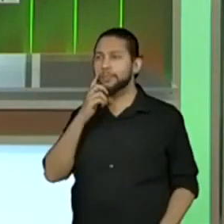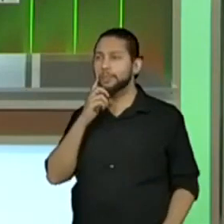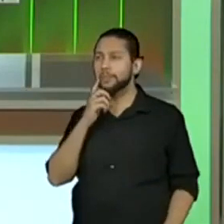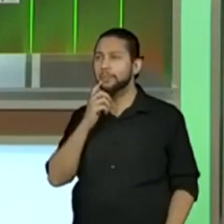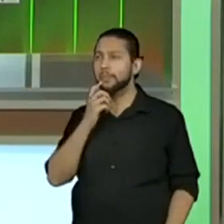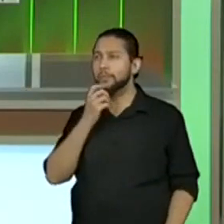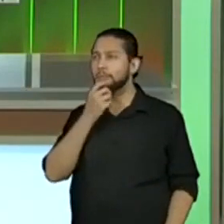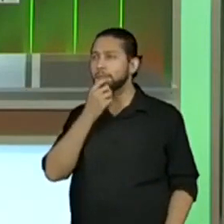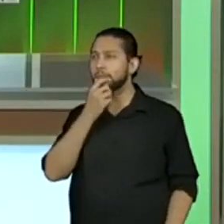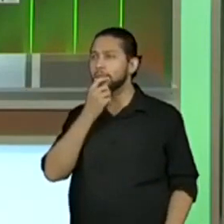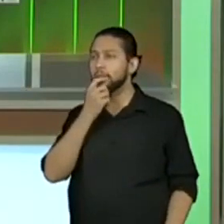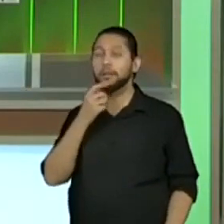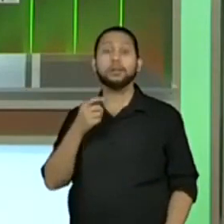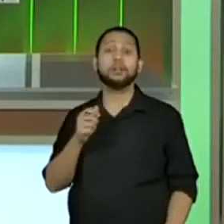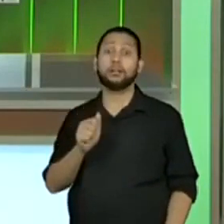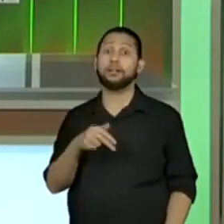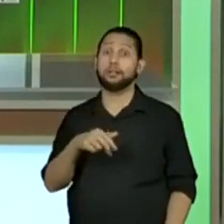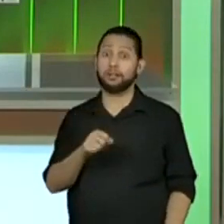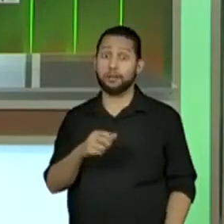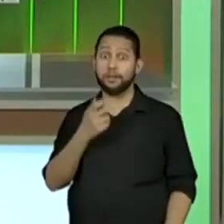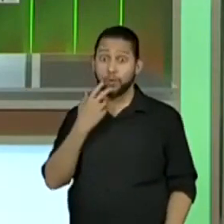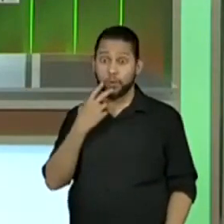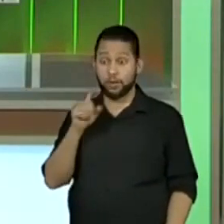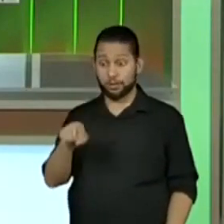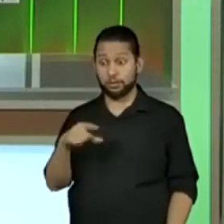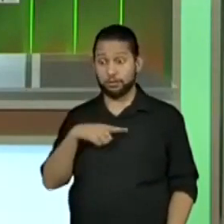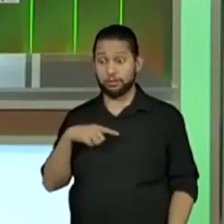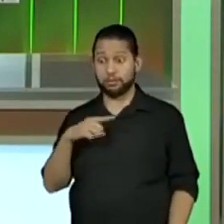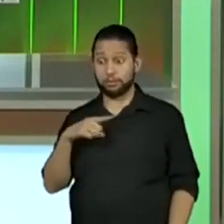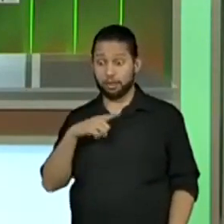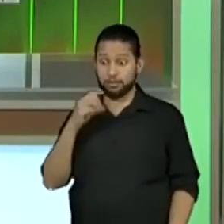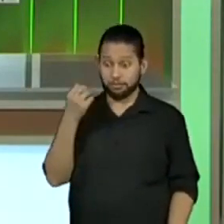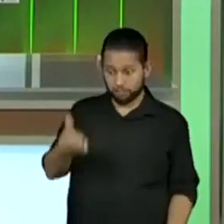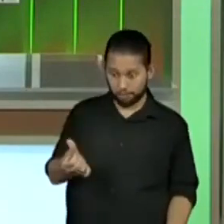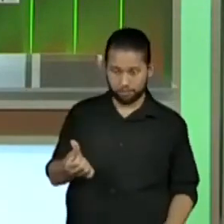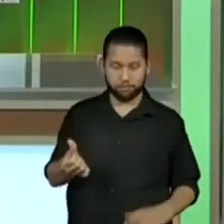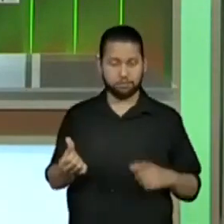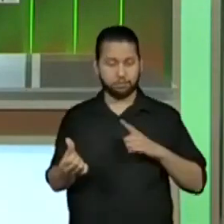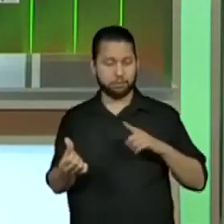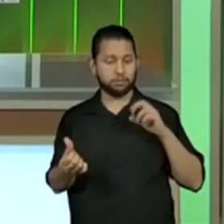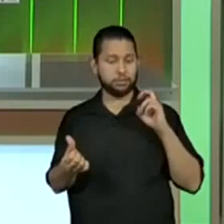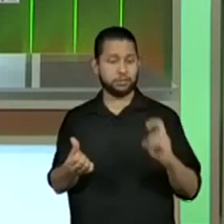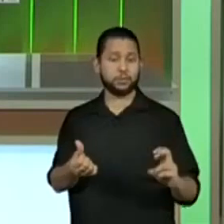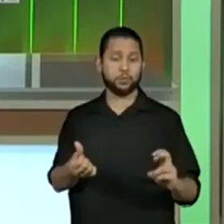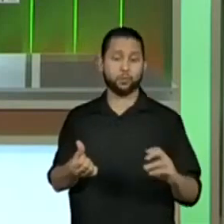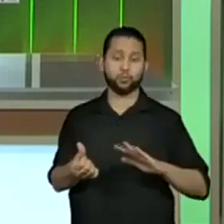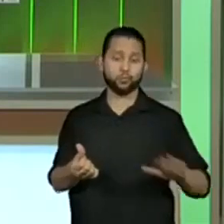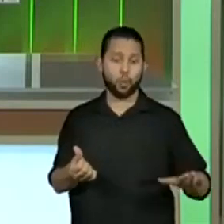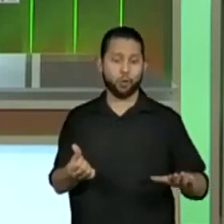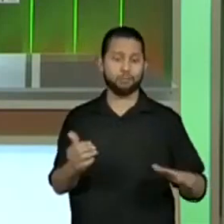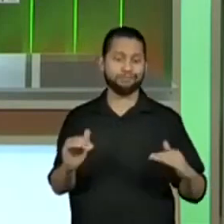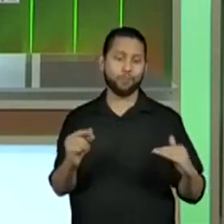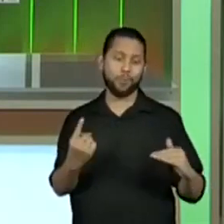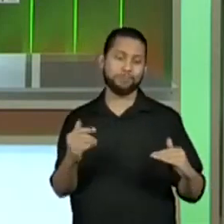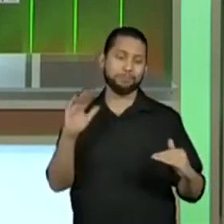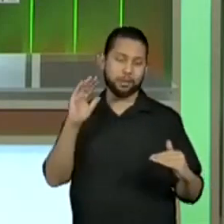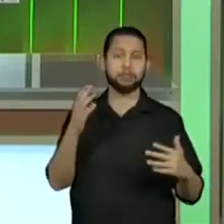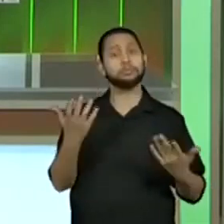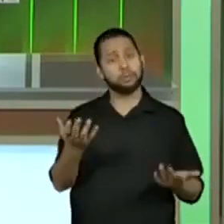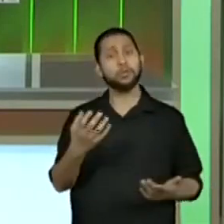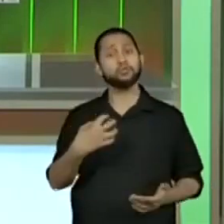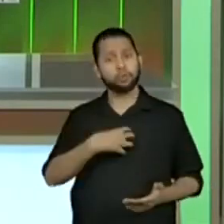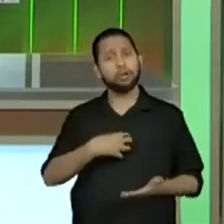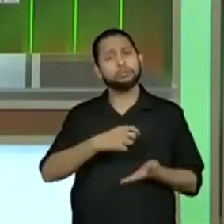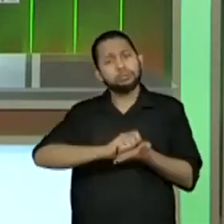a Proana escreveu o Renan tem seis possibilidades enquanto o Alain tem apenas cinco. Também uma boa